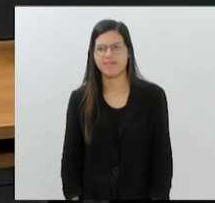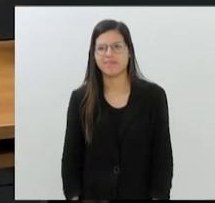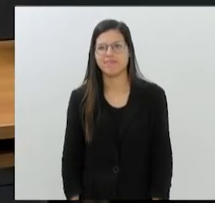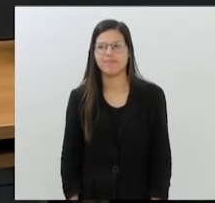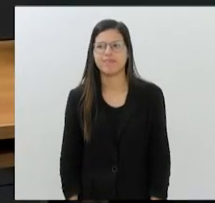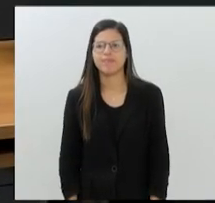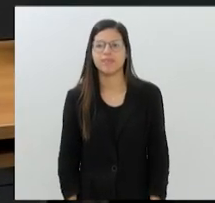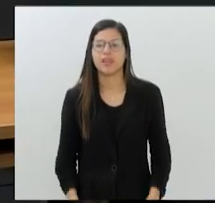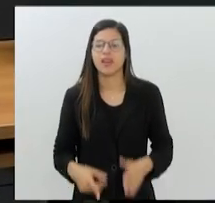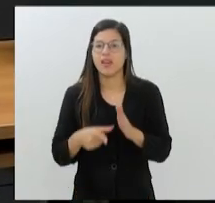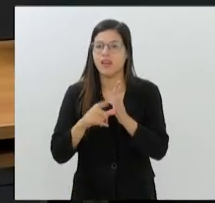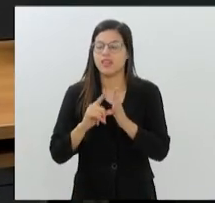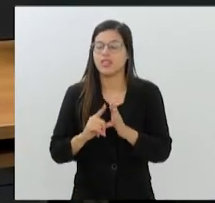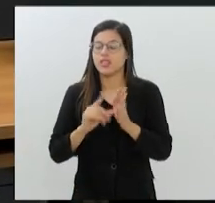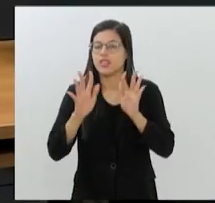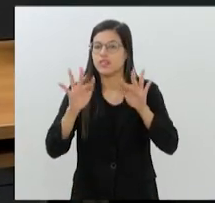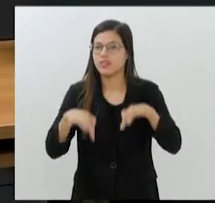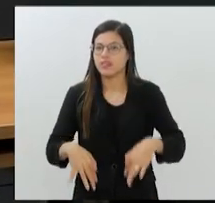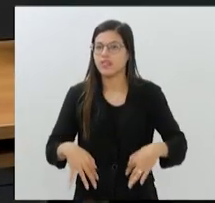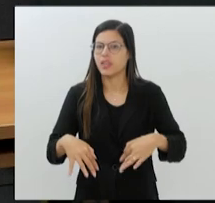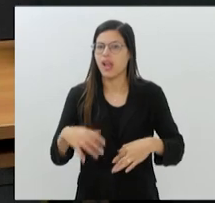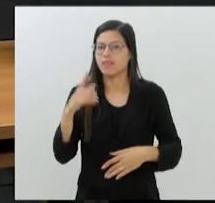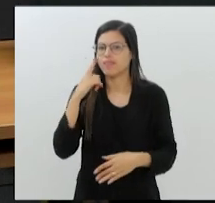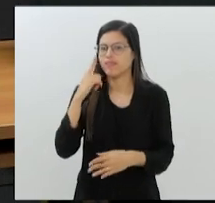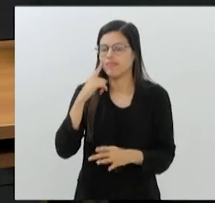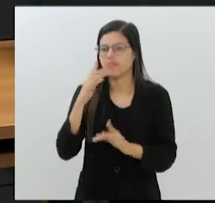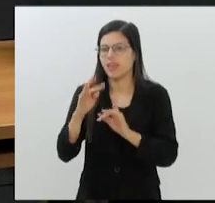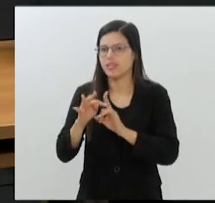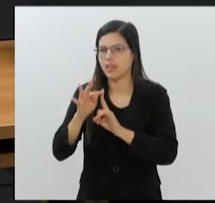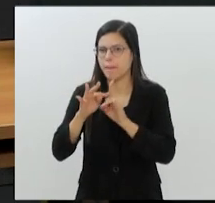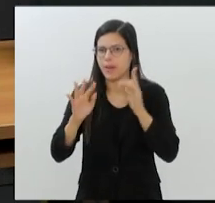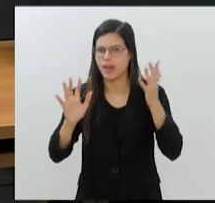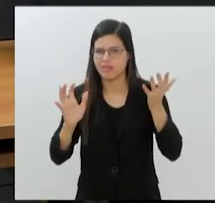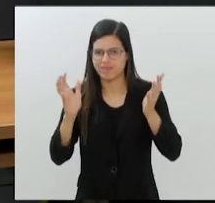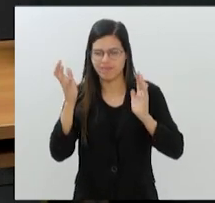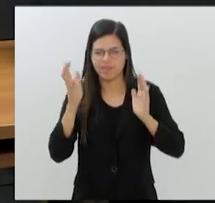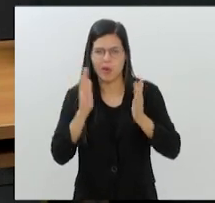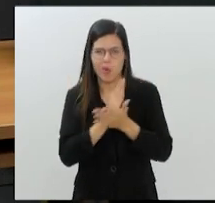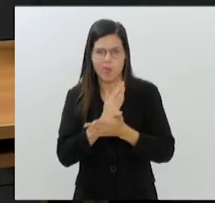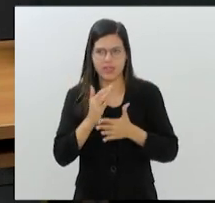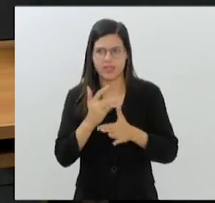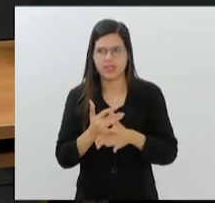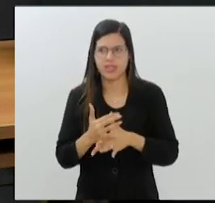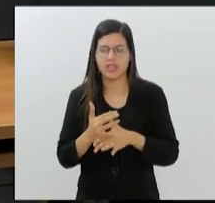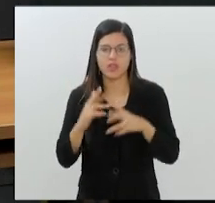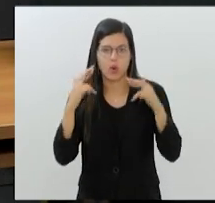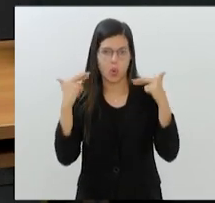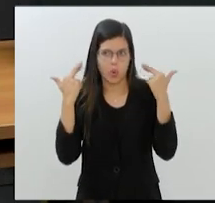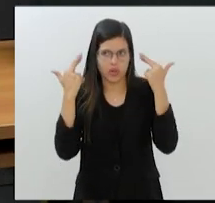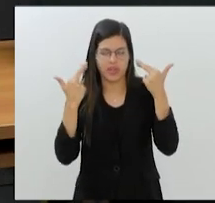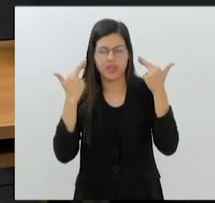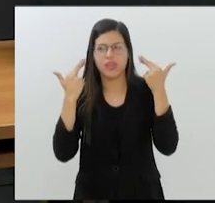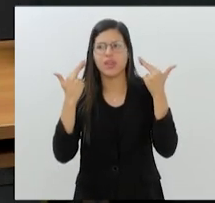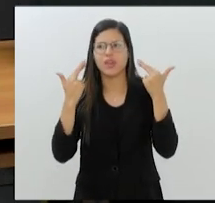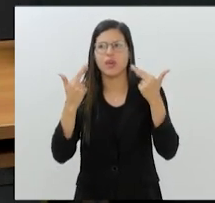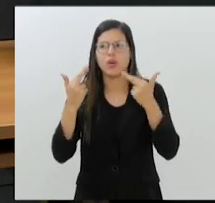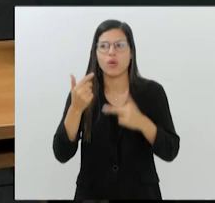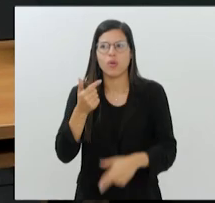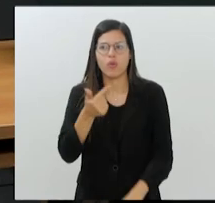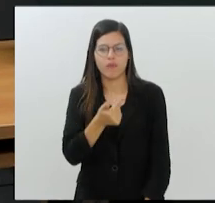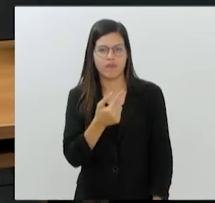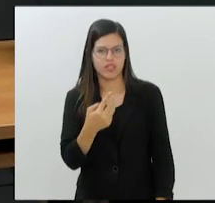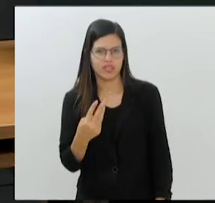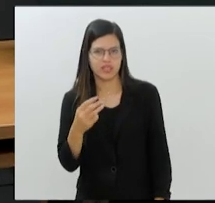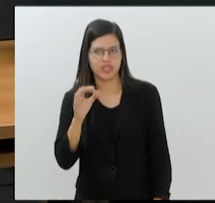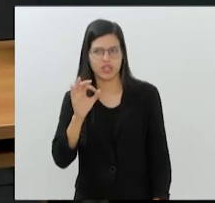E antes de encerrar, vamos dar uma olhada no tempo em algumas cidades do Estado. Você vê aqui na tela Cordeiro, tempo nublado, 23 graus